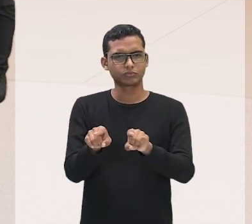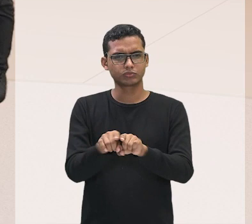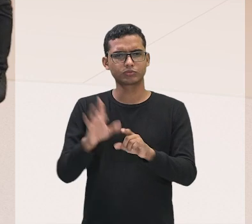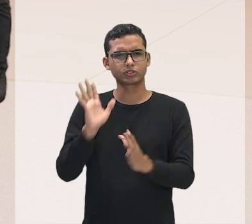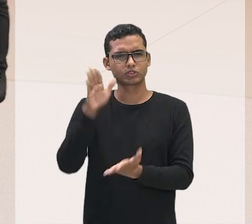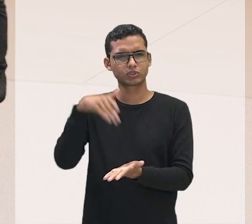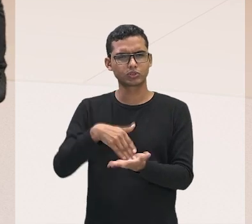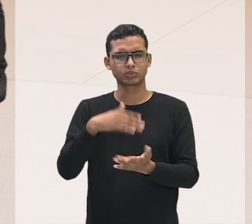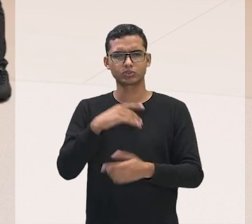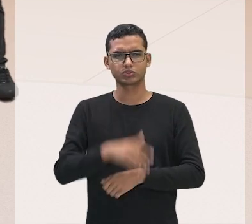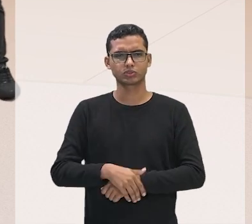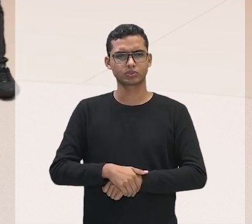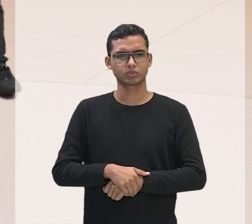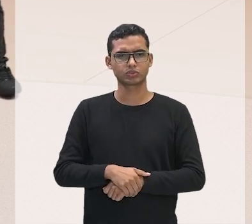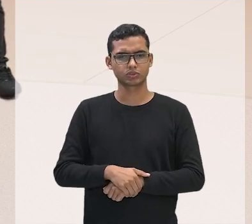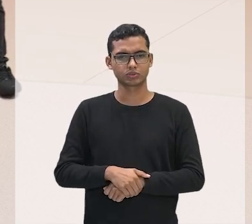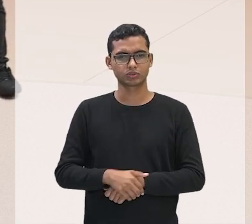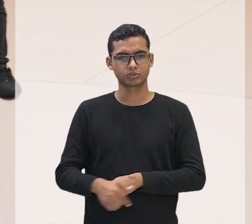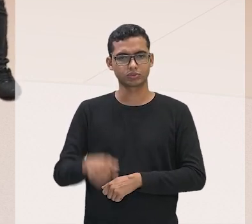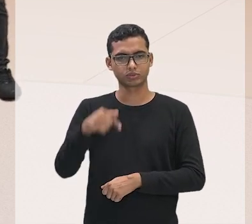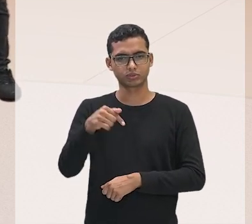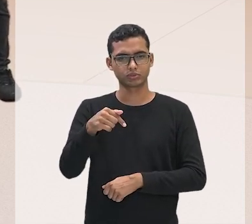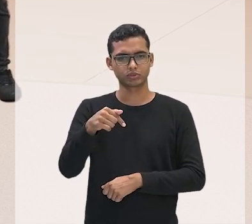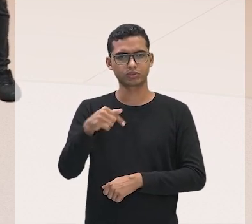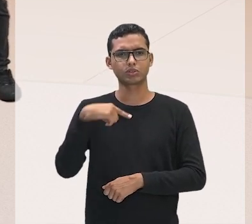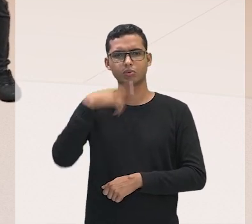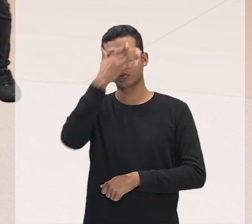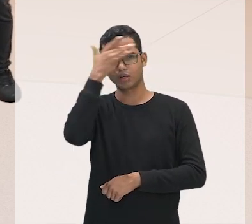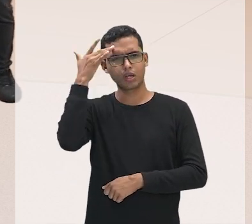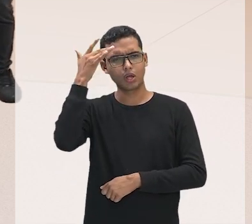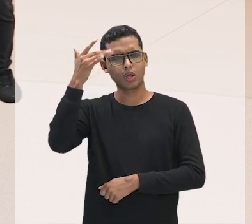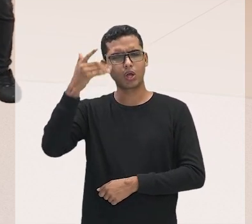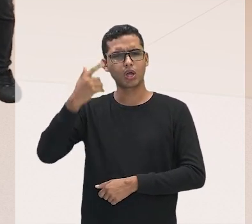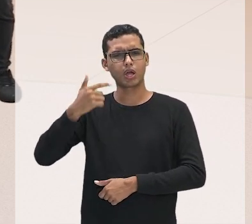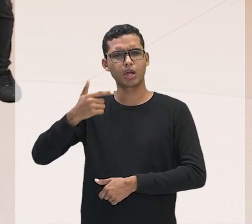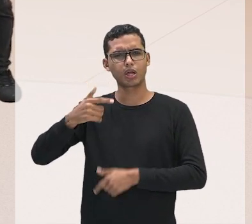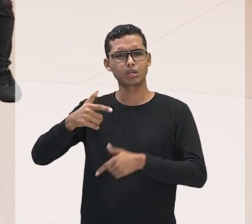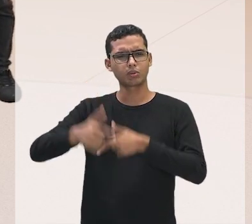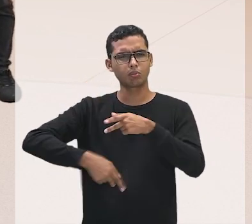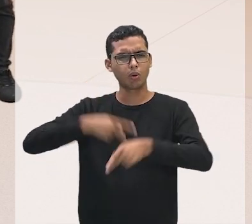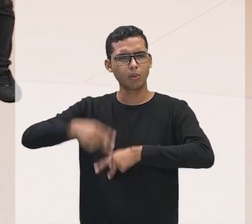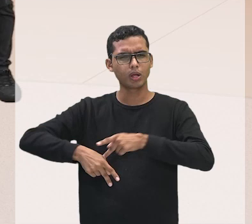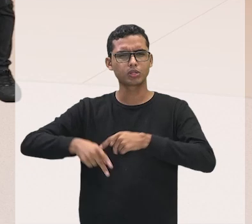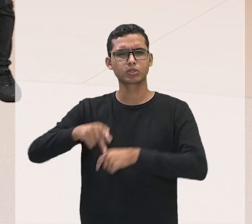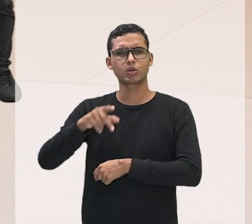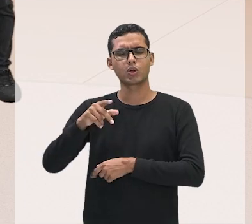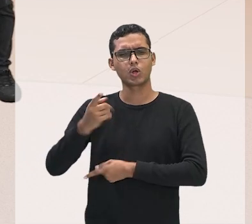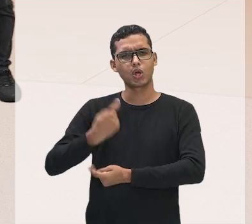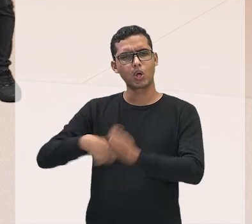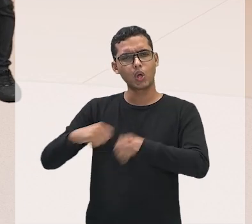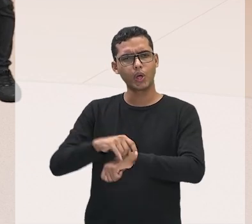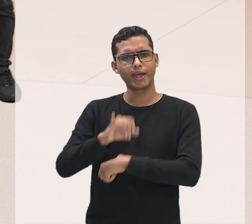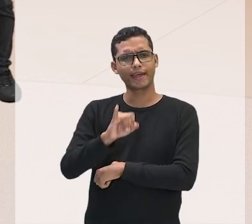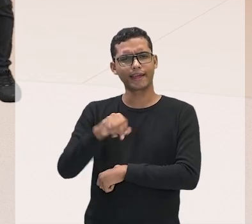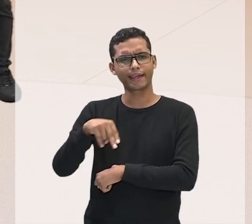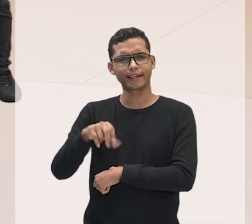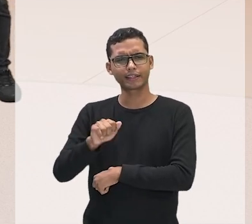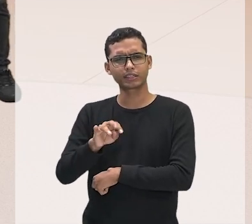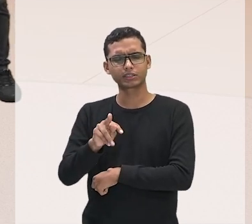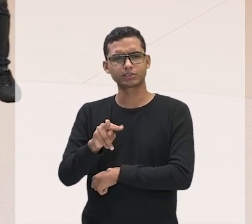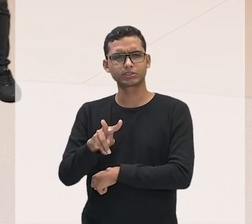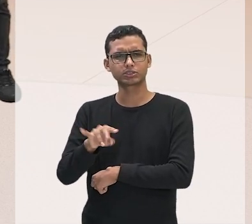aí que é a população economicamente inativa, né? Como a gente vai ver aí nessa tela são as pessoas que não